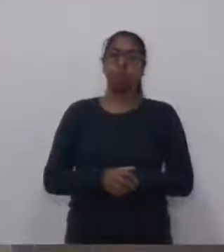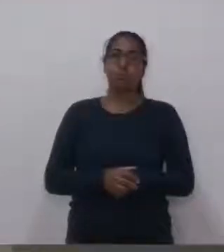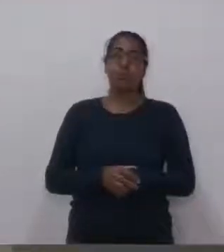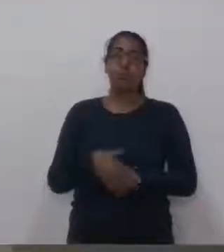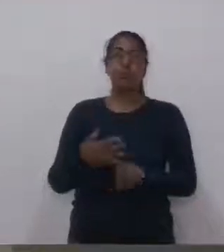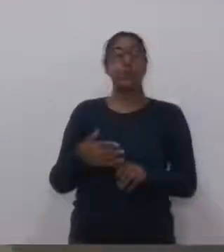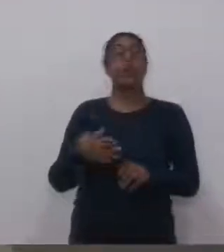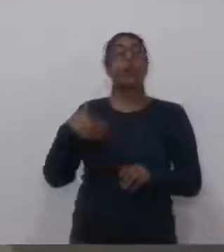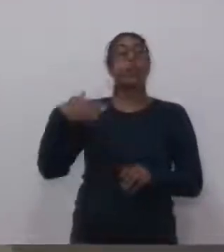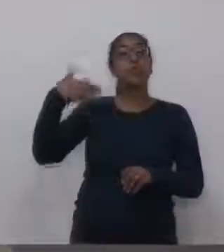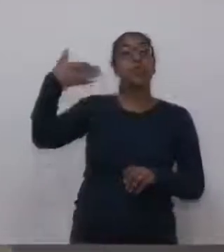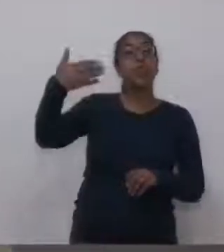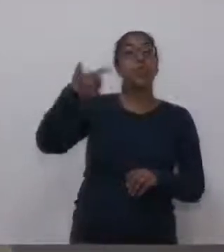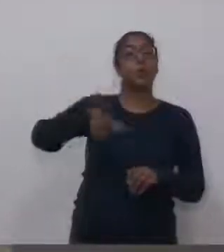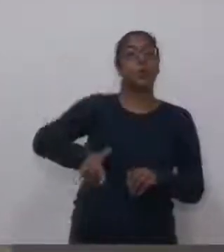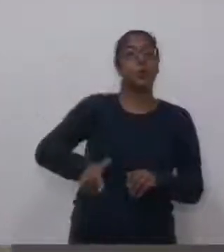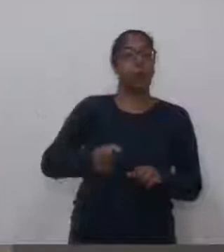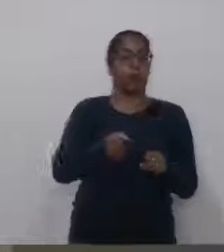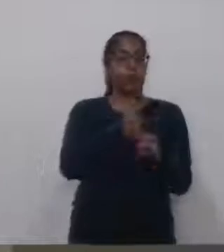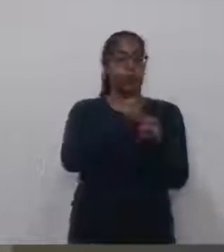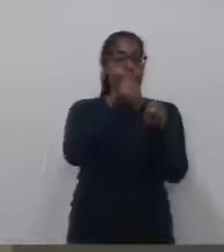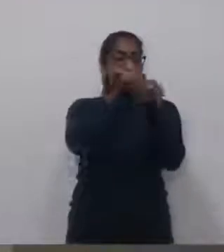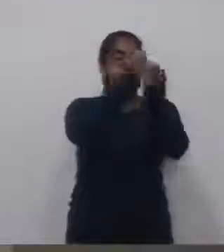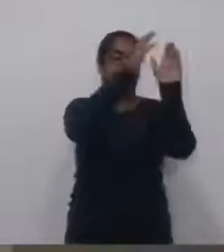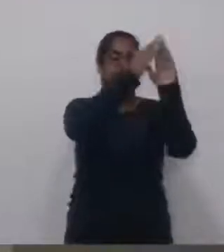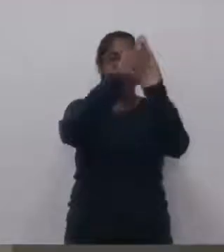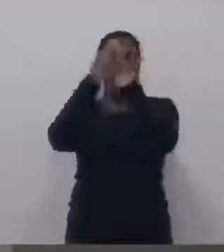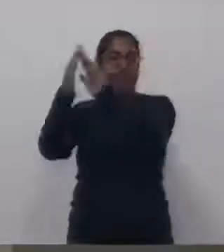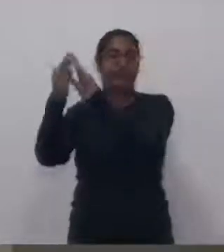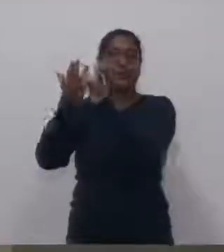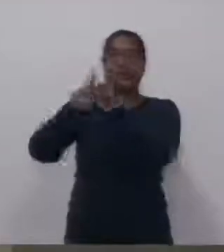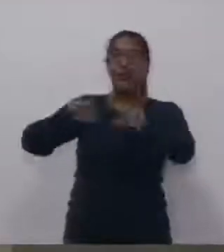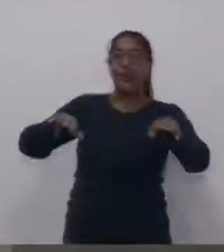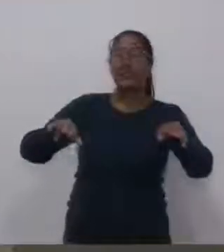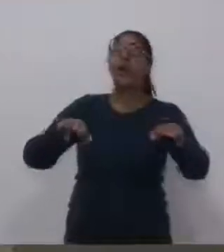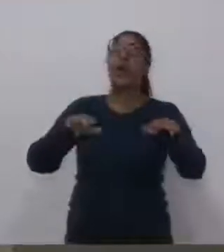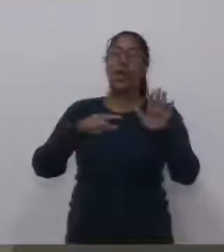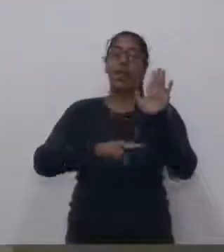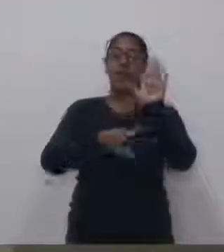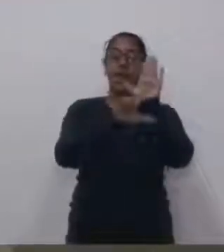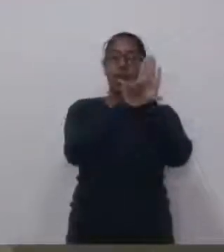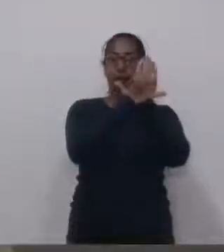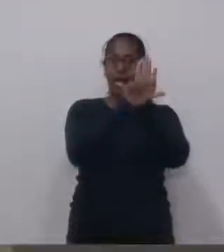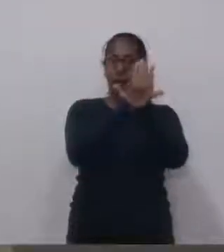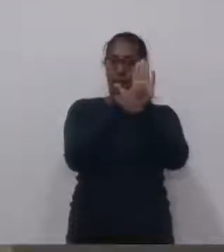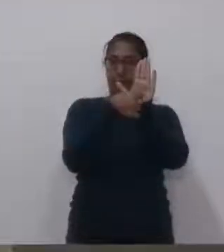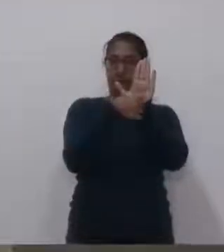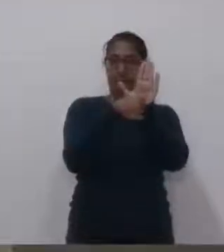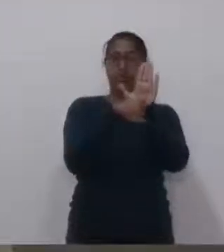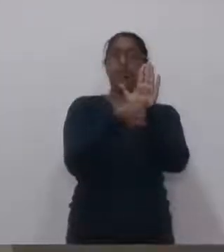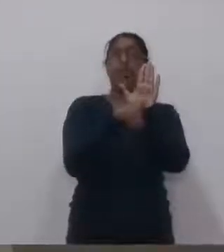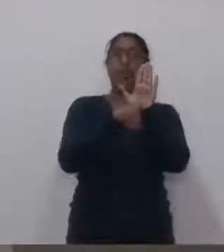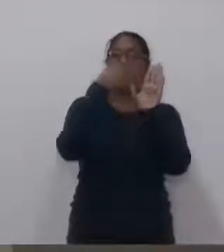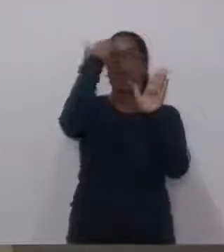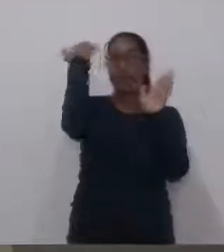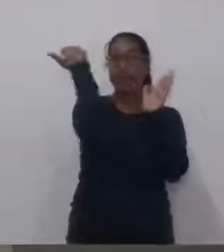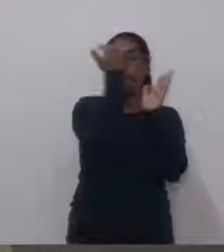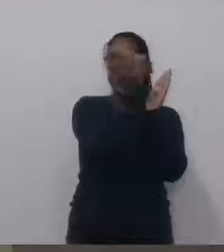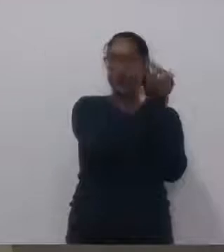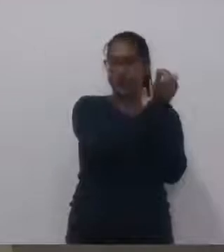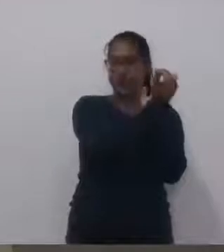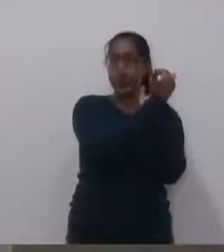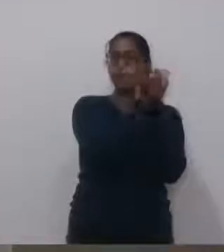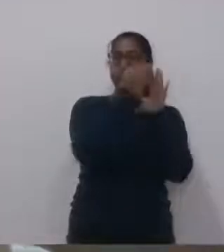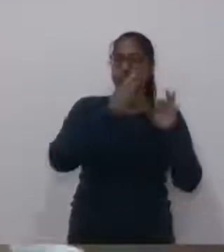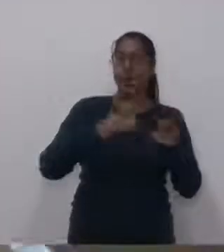empreendimentos, loteamentos, do que a gente tiver na cidade, que siga a legislação adequada e que se vá paulatinamente